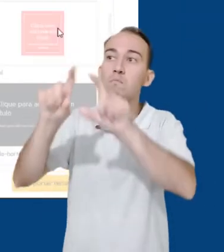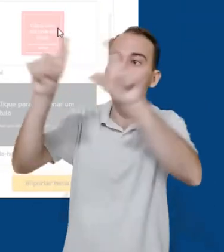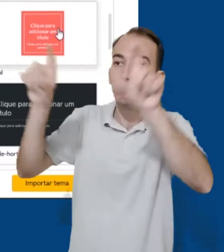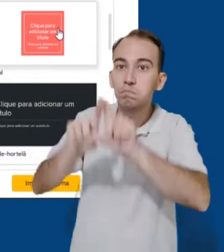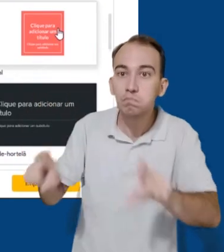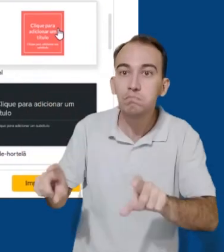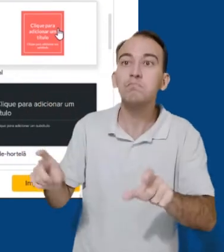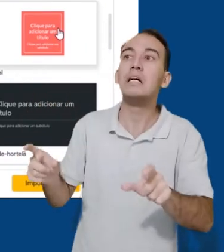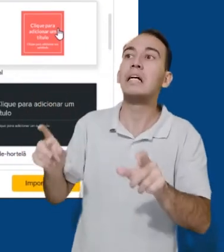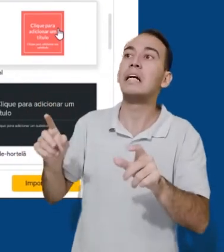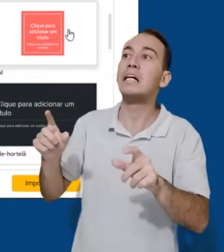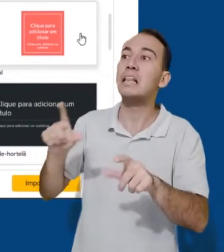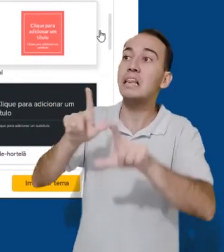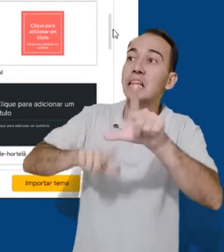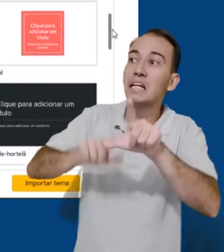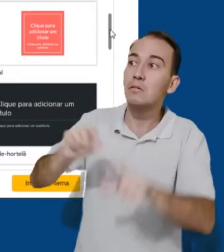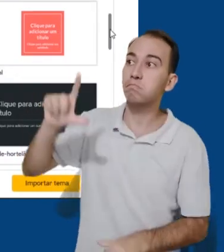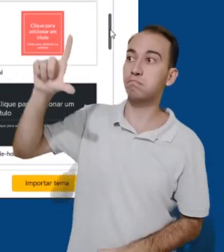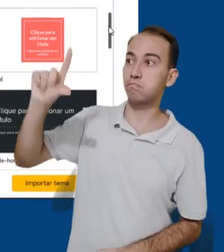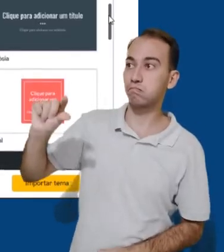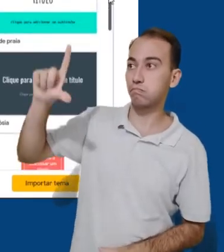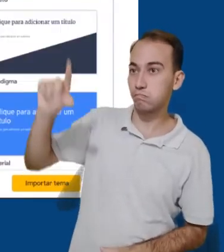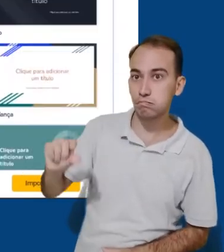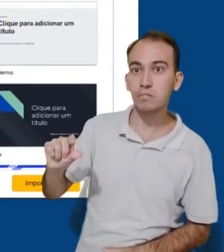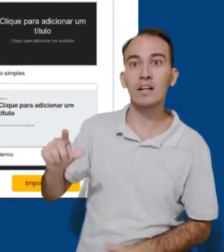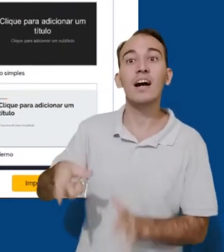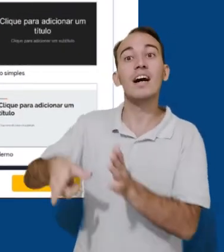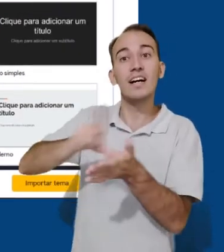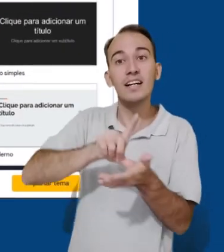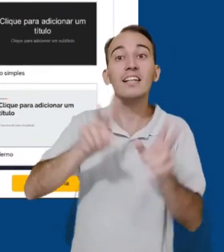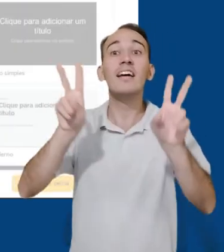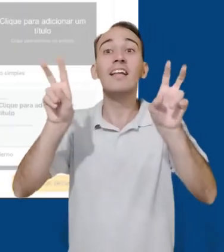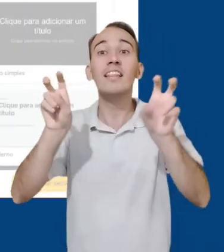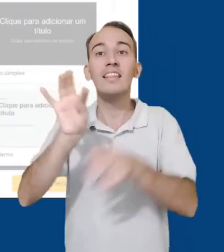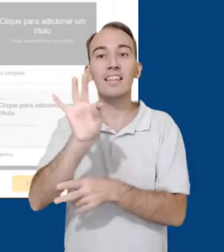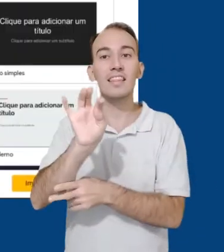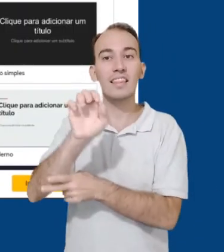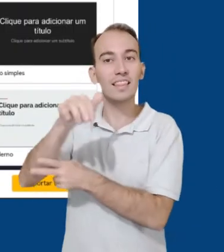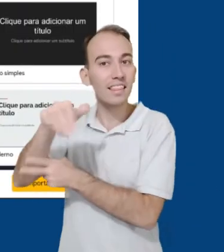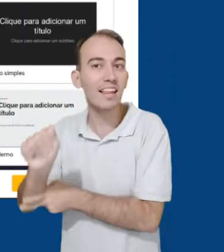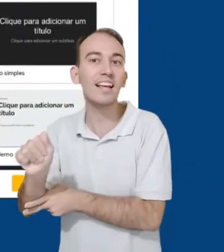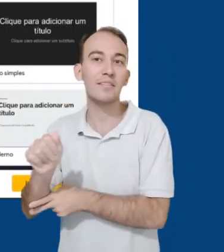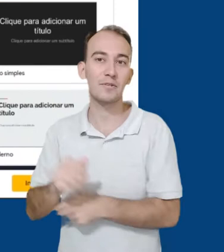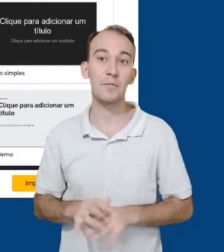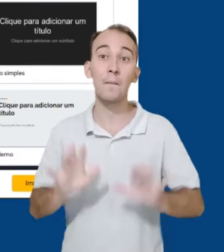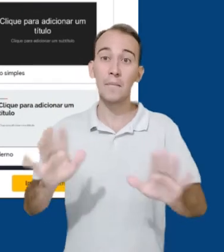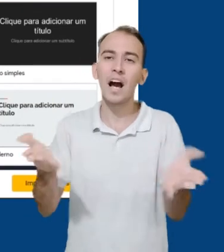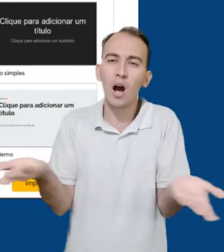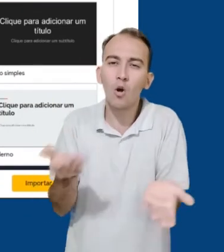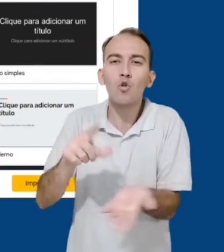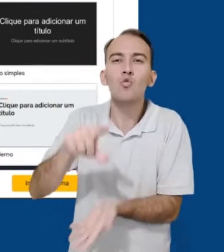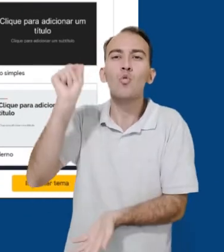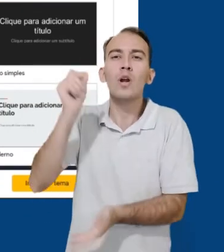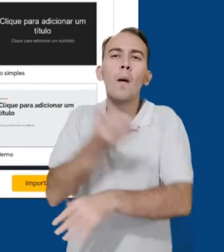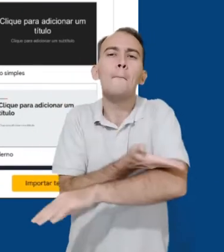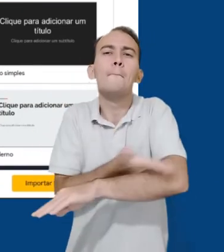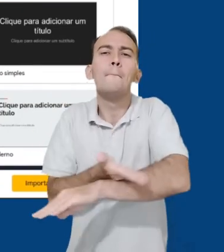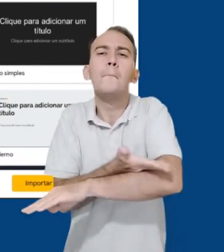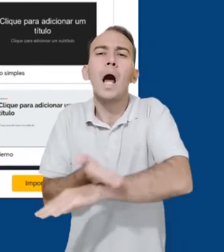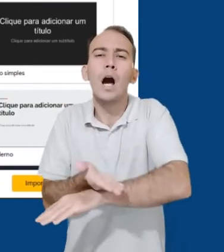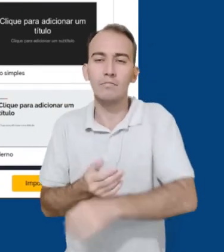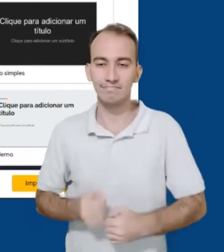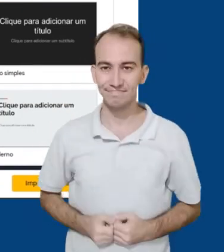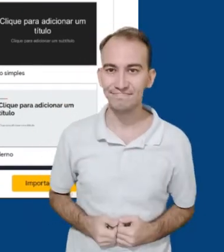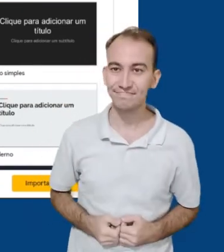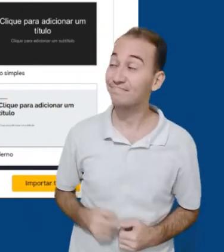tamanho de fonte, etc. Neste vídeo, vou trabalhar sem nenhum tema. Ao lado esquerdo, nós temos os slides. E